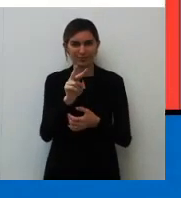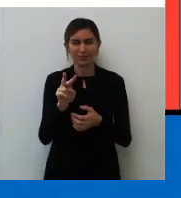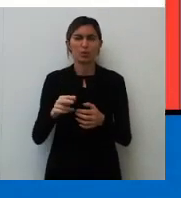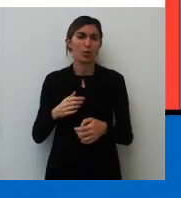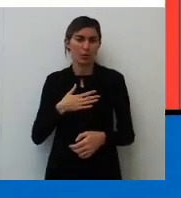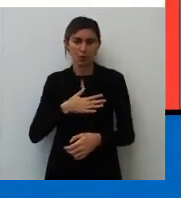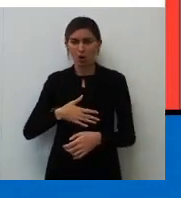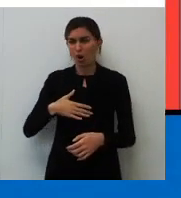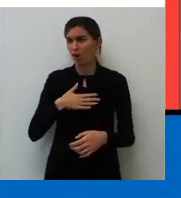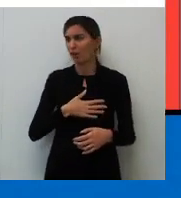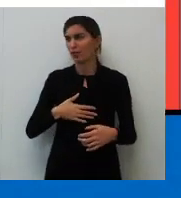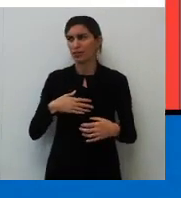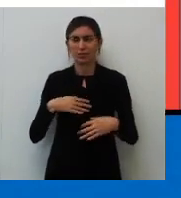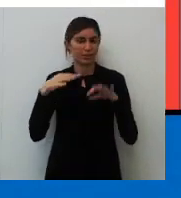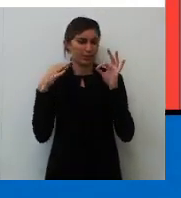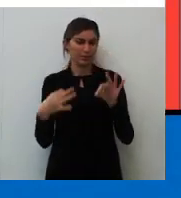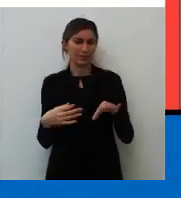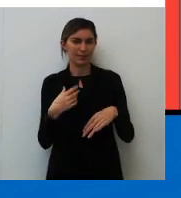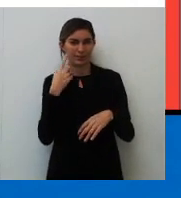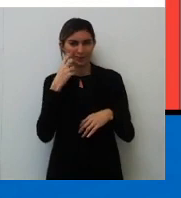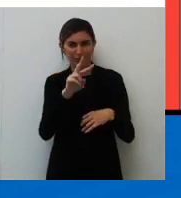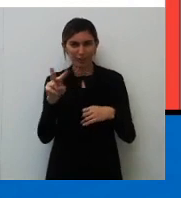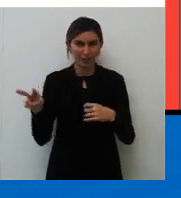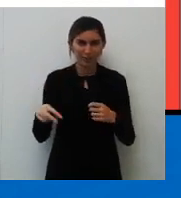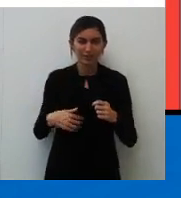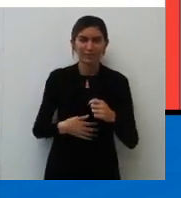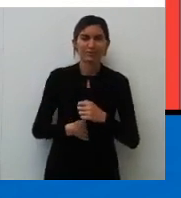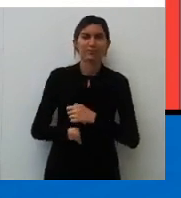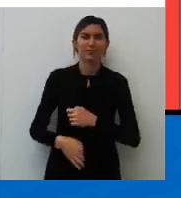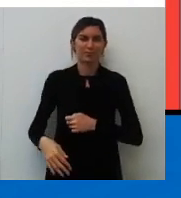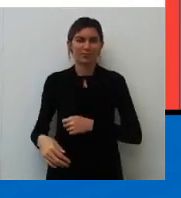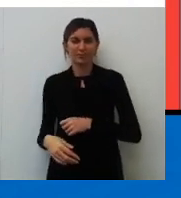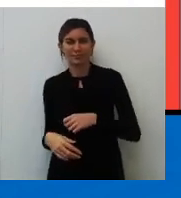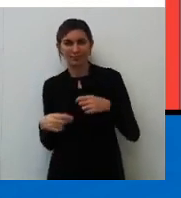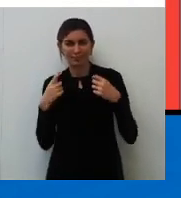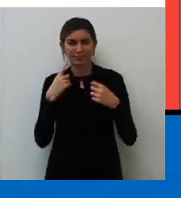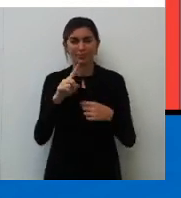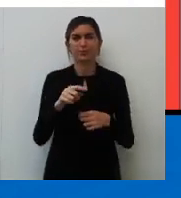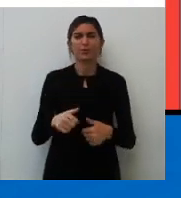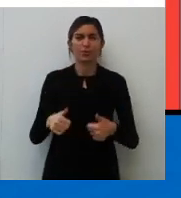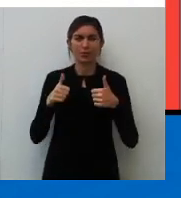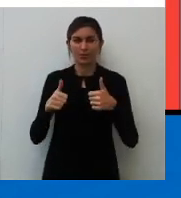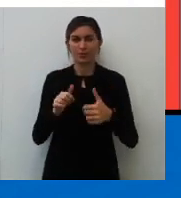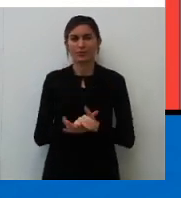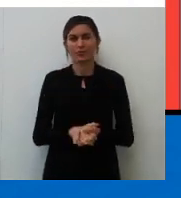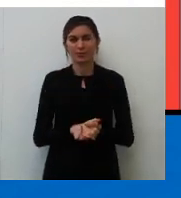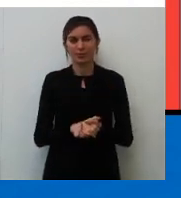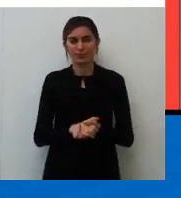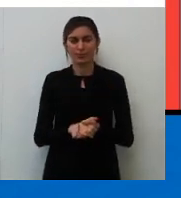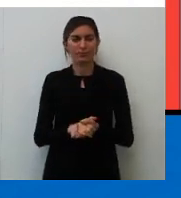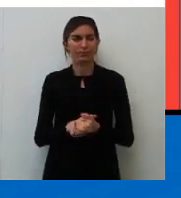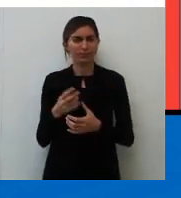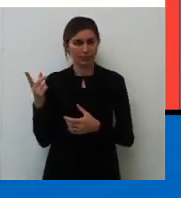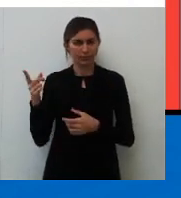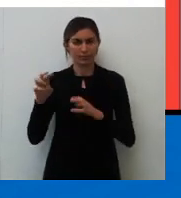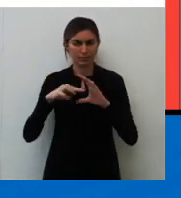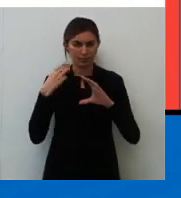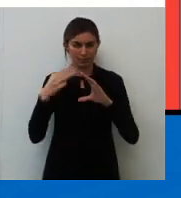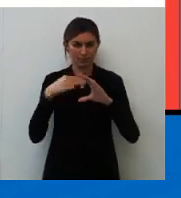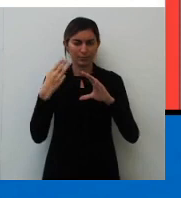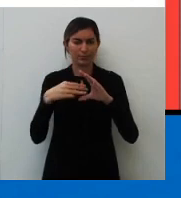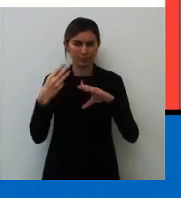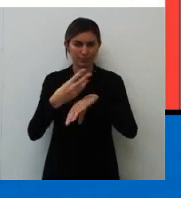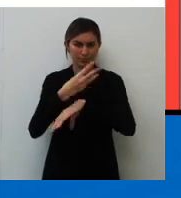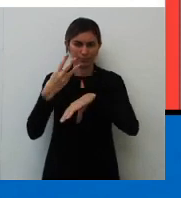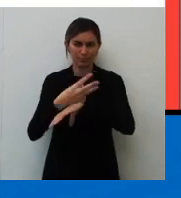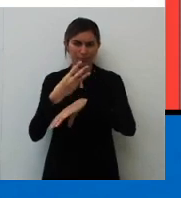povo gosta disso, menino. Dá certo por causa disso. Ó, aqui, ó. Opa, pra cá. Pronto. Gente, manda aí, ó. Manda